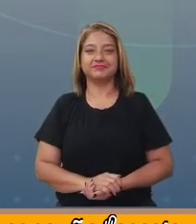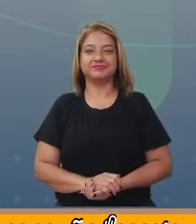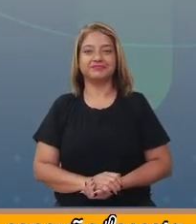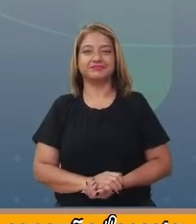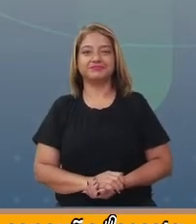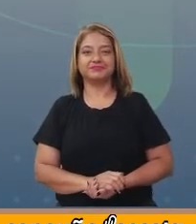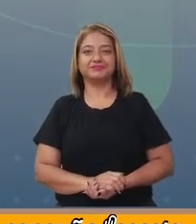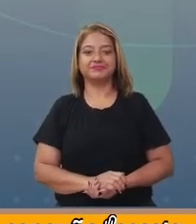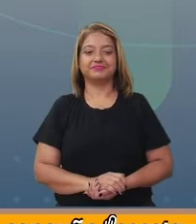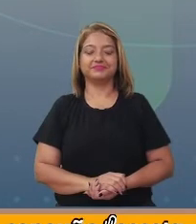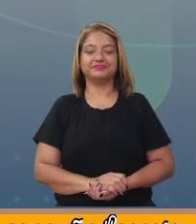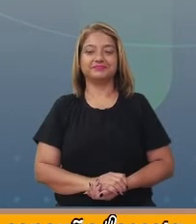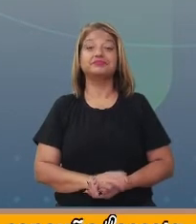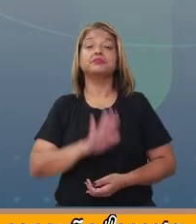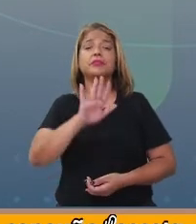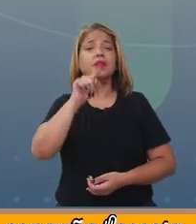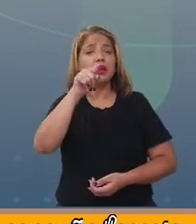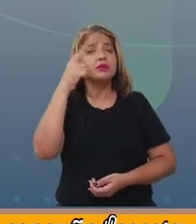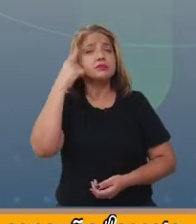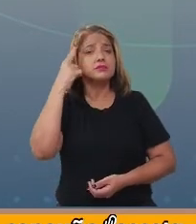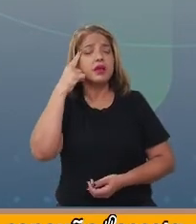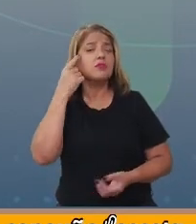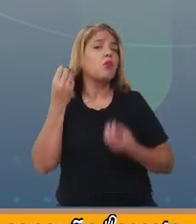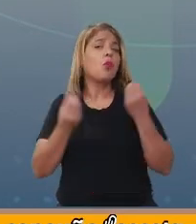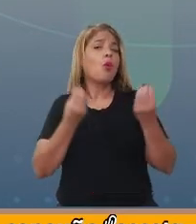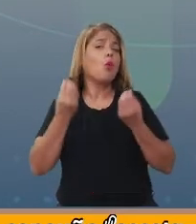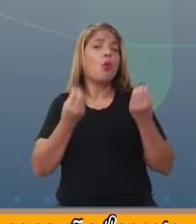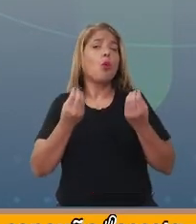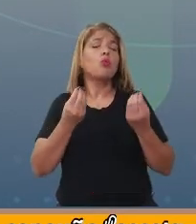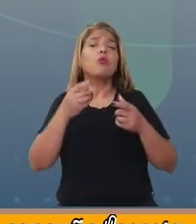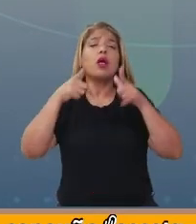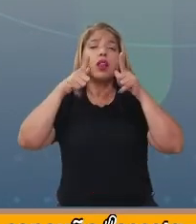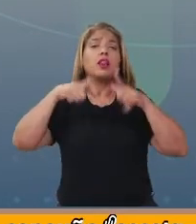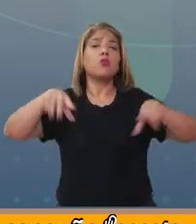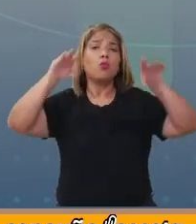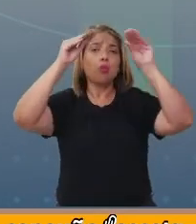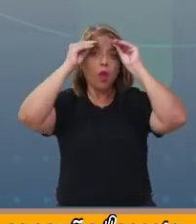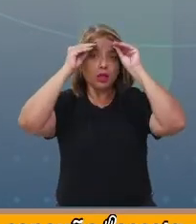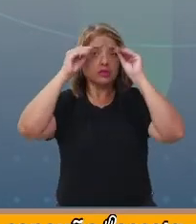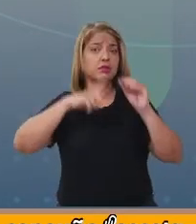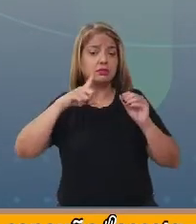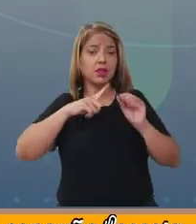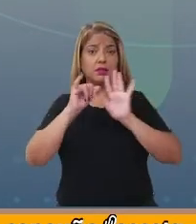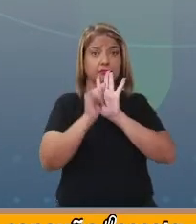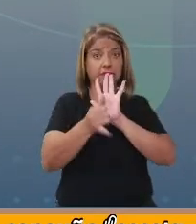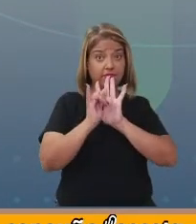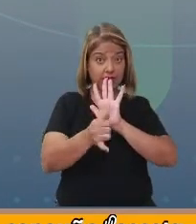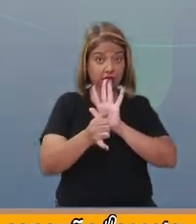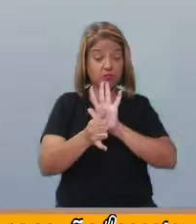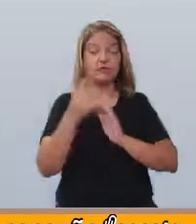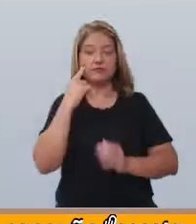E você sabe me dizer como é a linguagem na fábula? Vamos aprender!